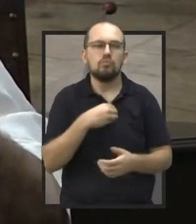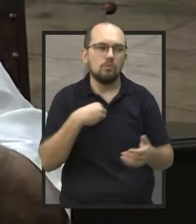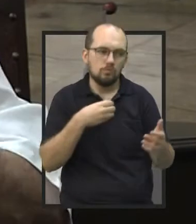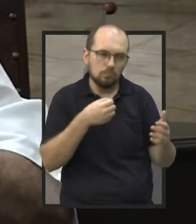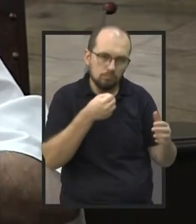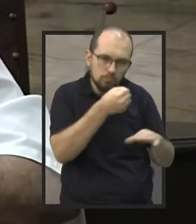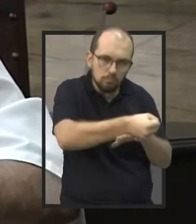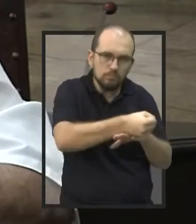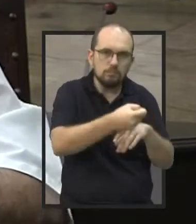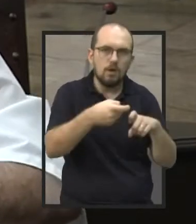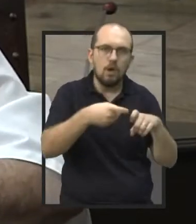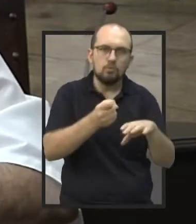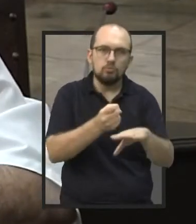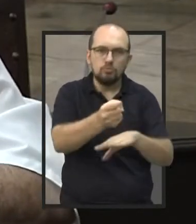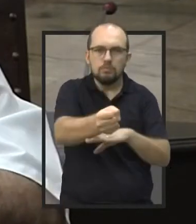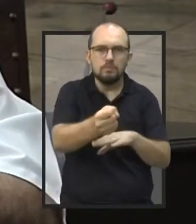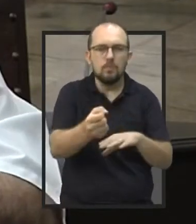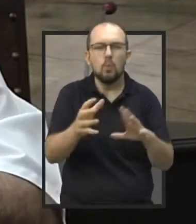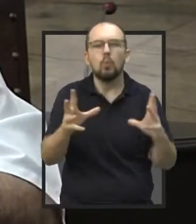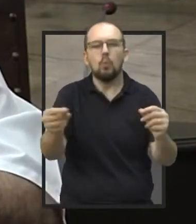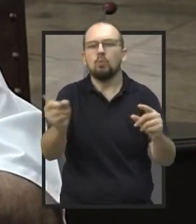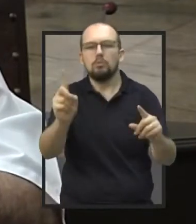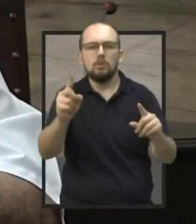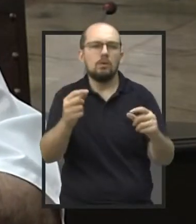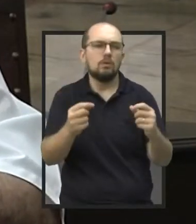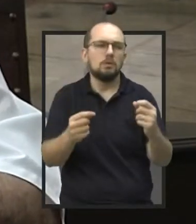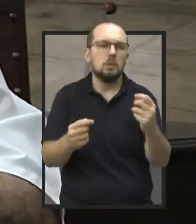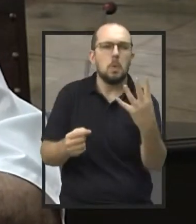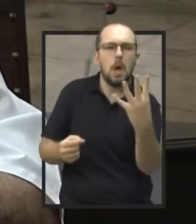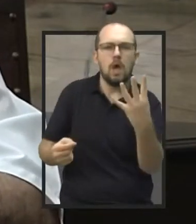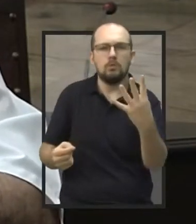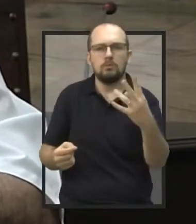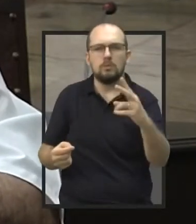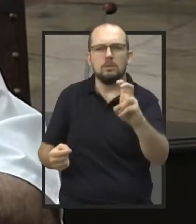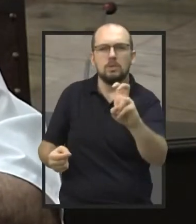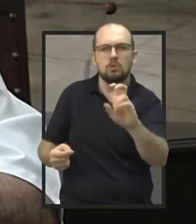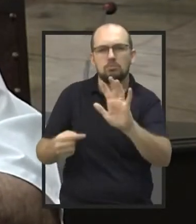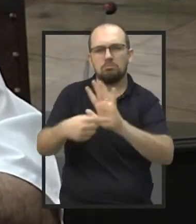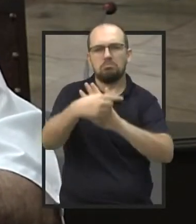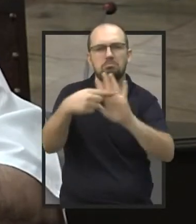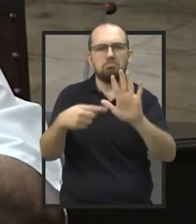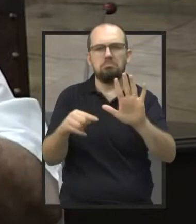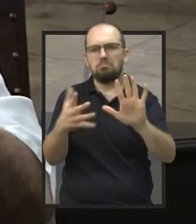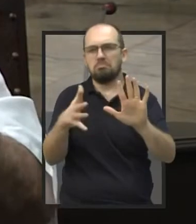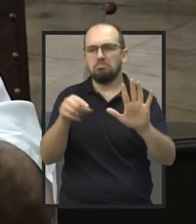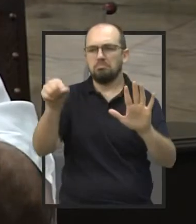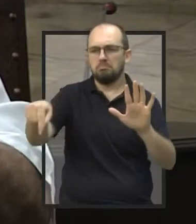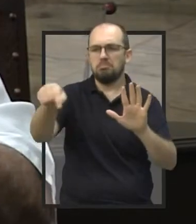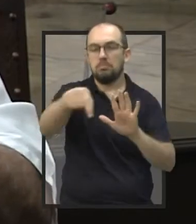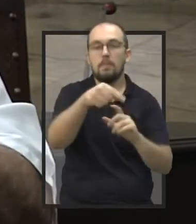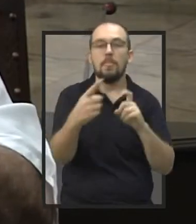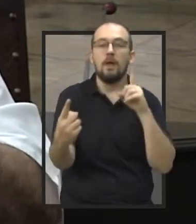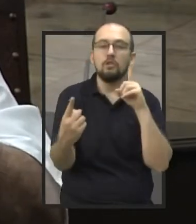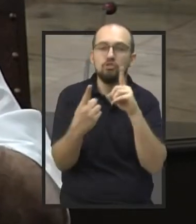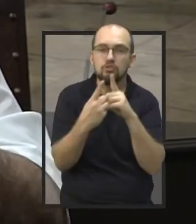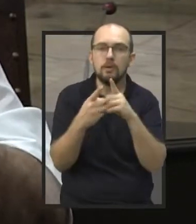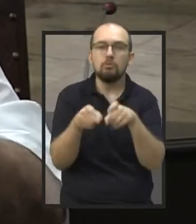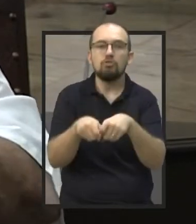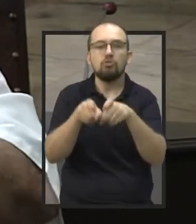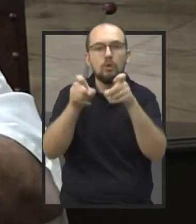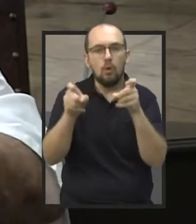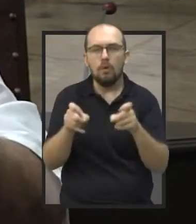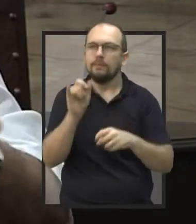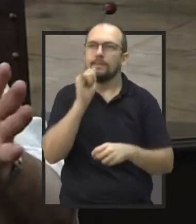em todos, mas colocar, por exemplo, uns quatro, cinco bairros, atendimento ginecológico. Por exemplo,